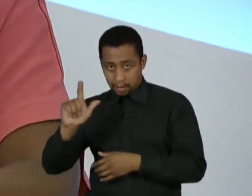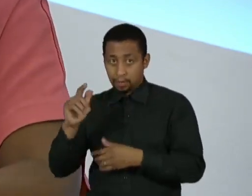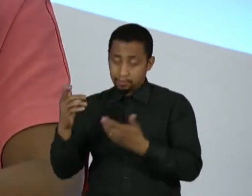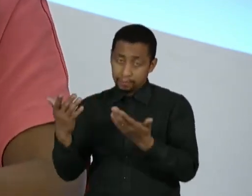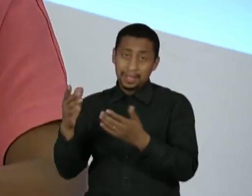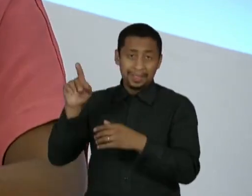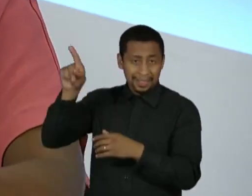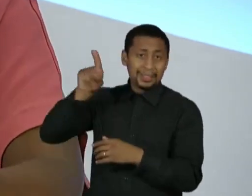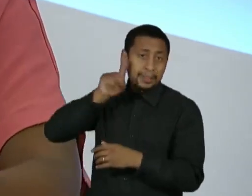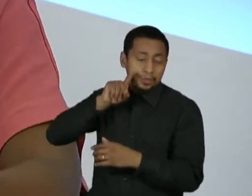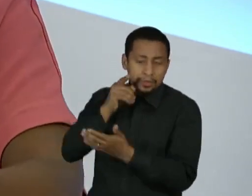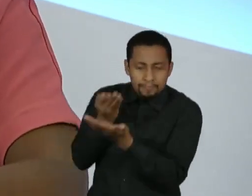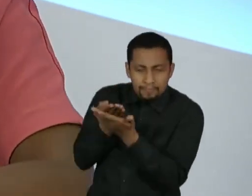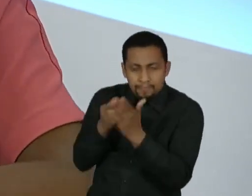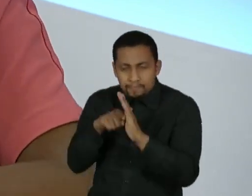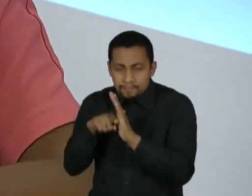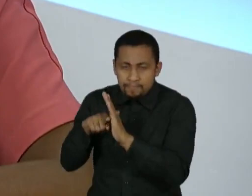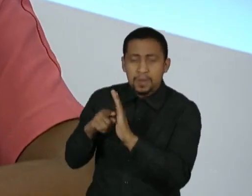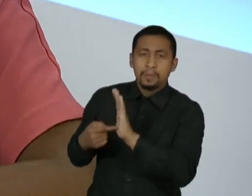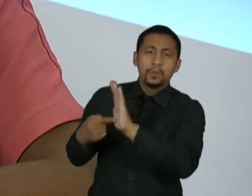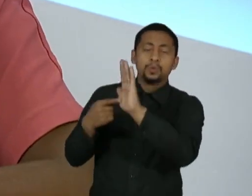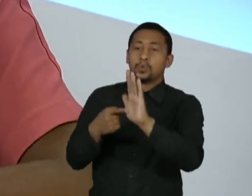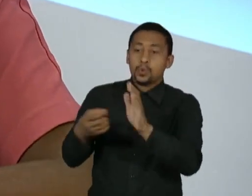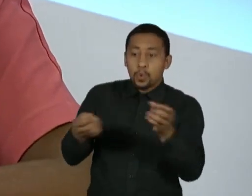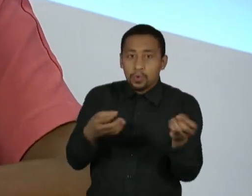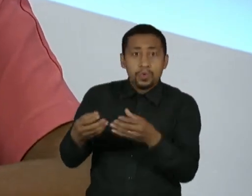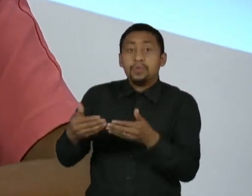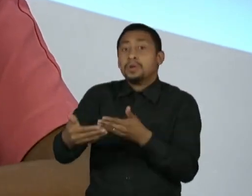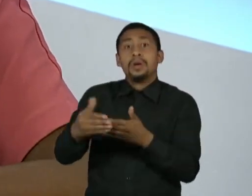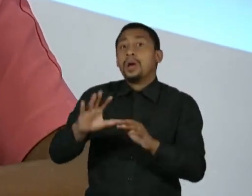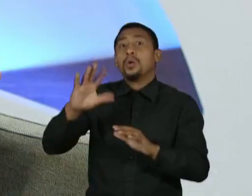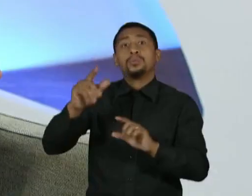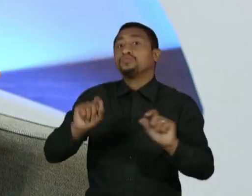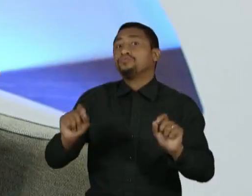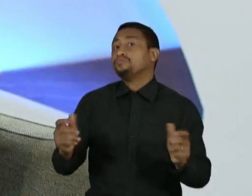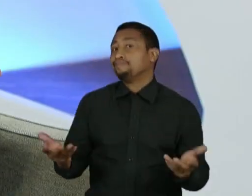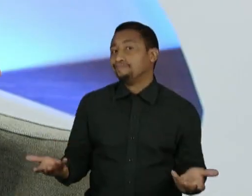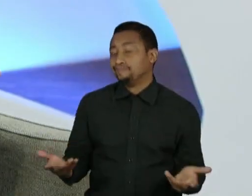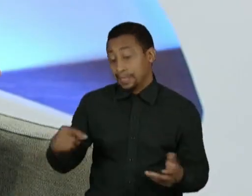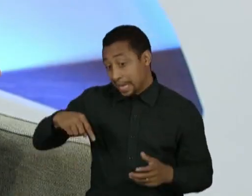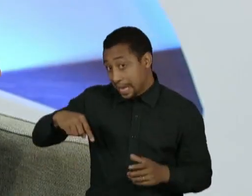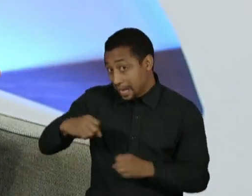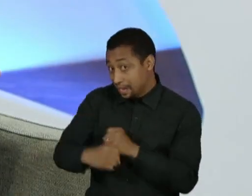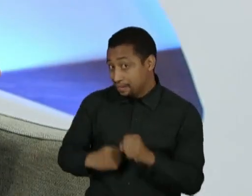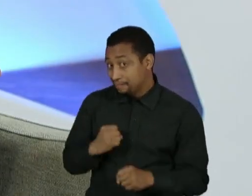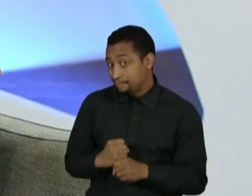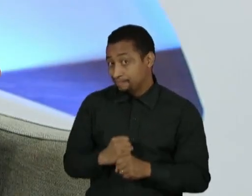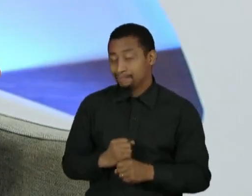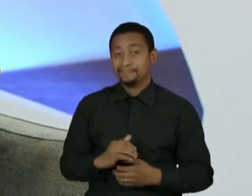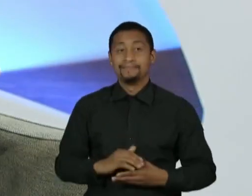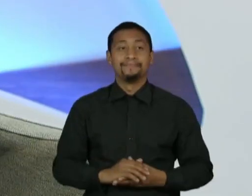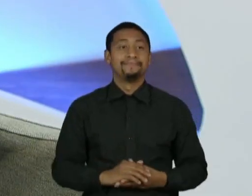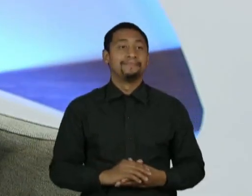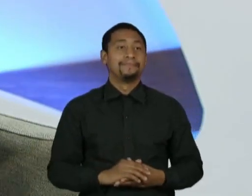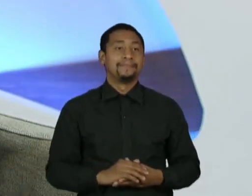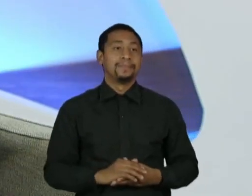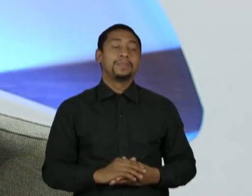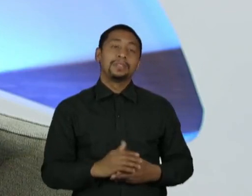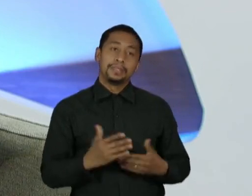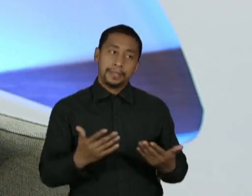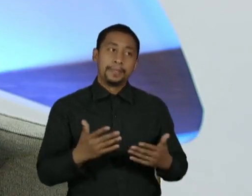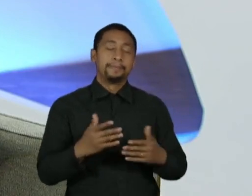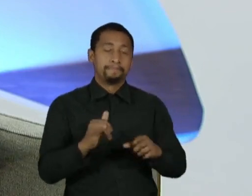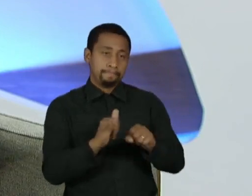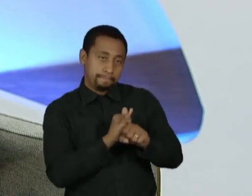na área da oncologia. O a gente pode esperar para esse ano? Então, assim, eu diria que as medidas, as